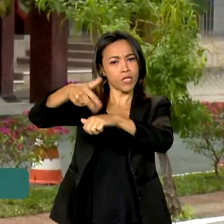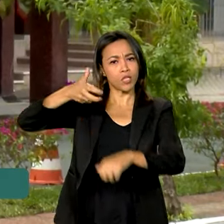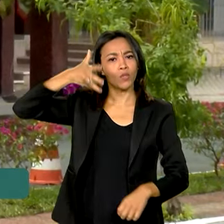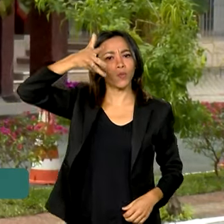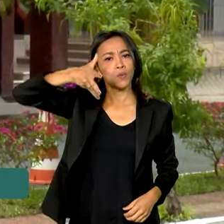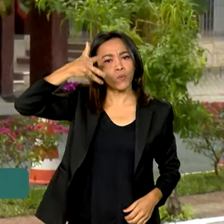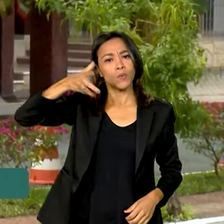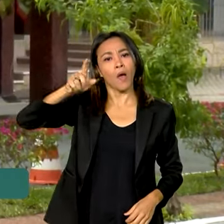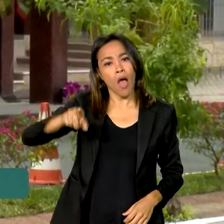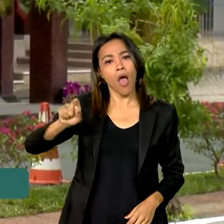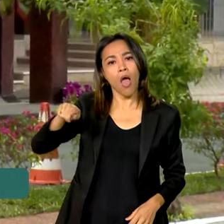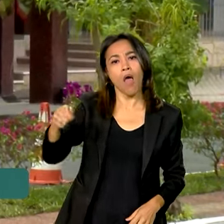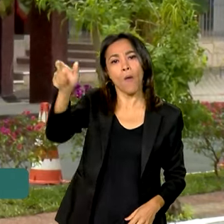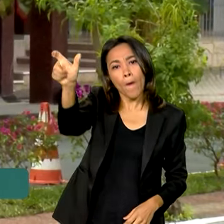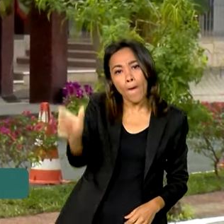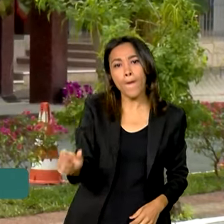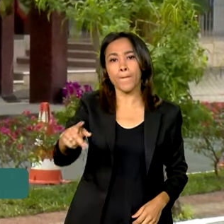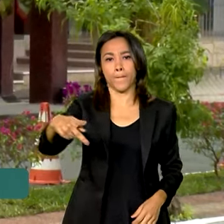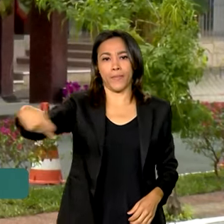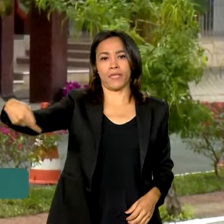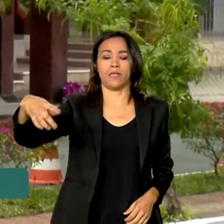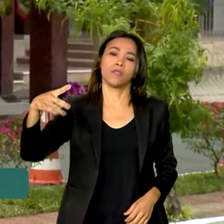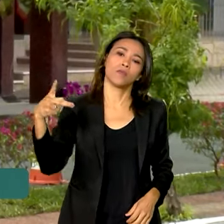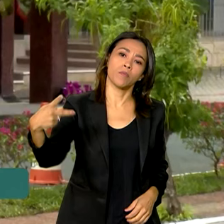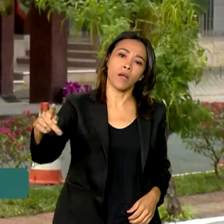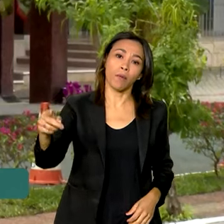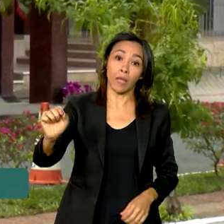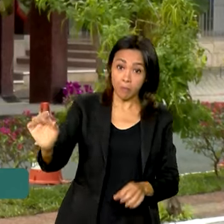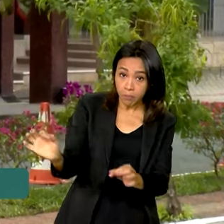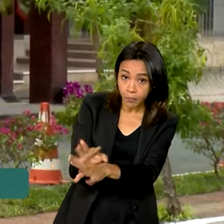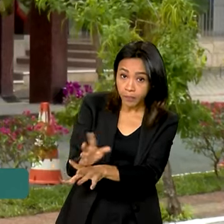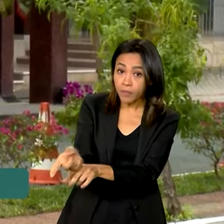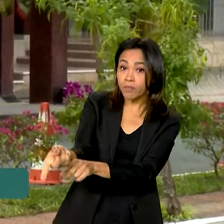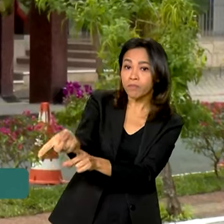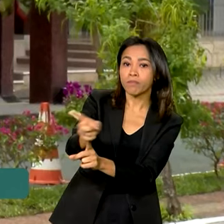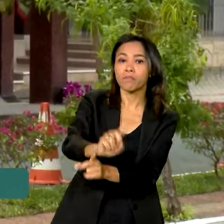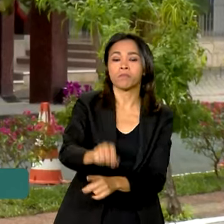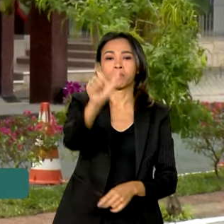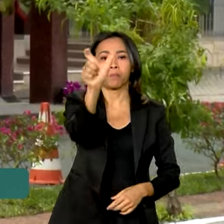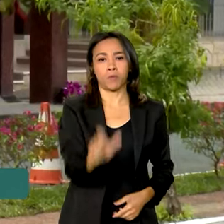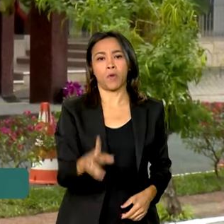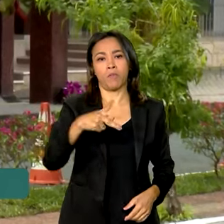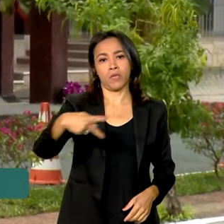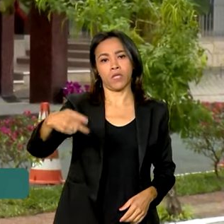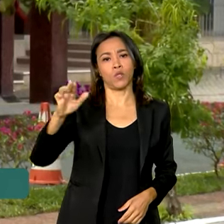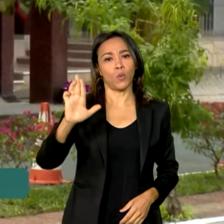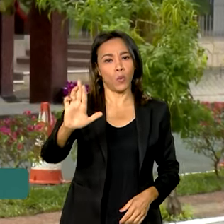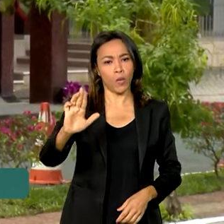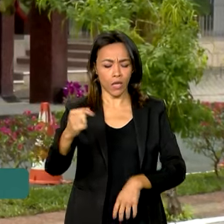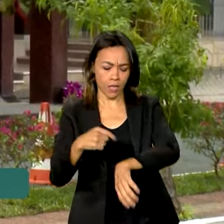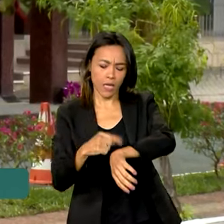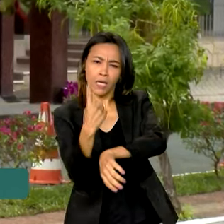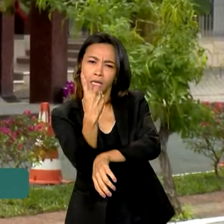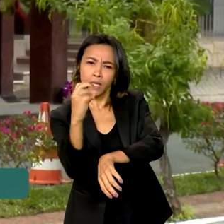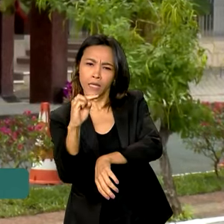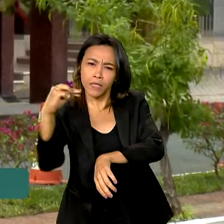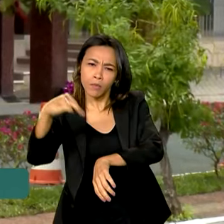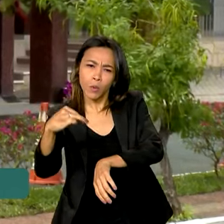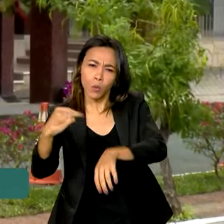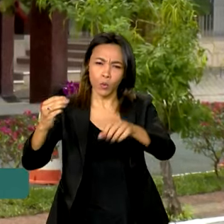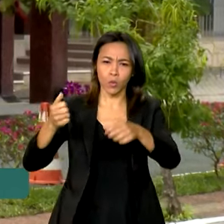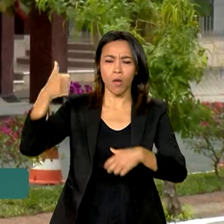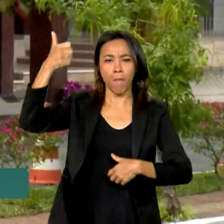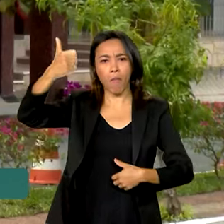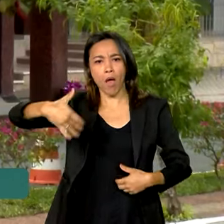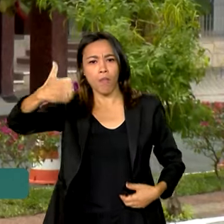o presidente paraguaio Santiago Penha. Logo depois, o presidente Lula vai falar por 15 minutos. Às 2 da tarde,